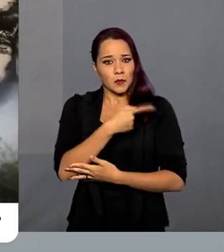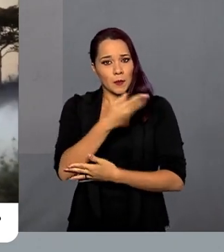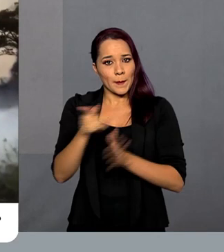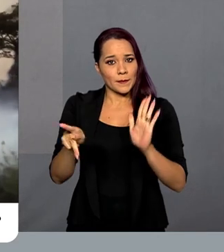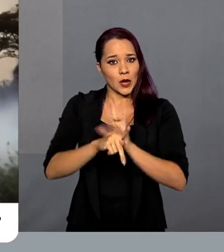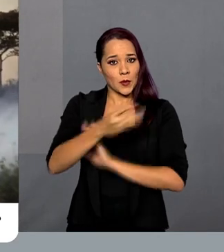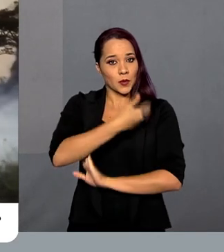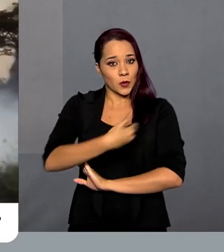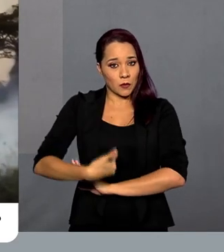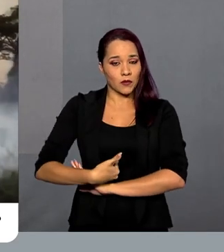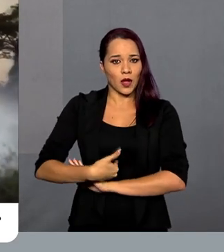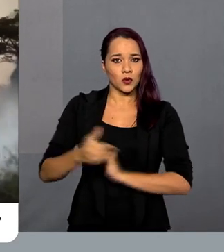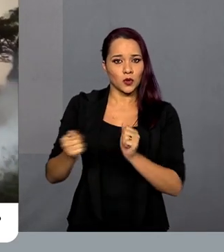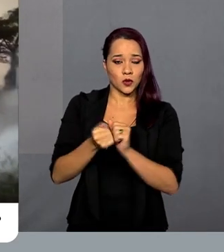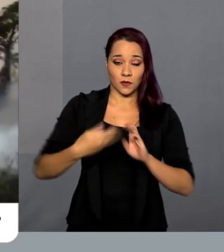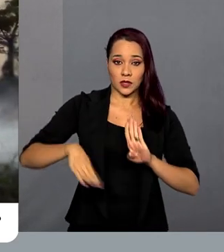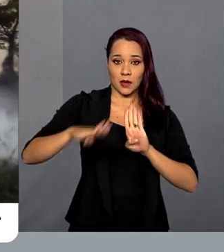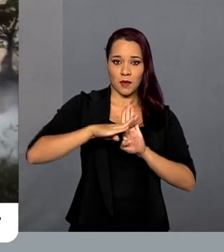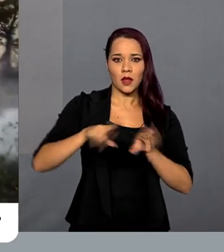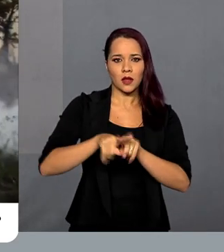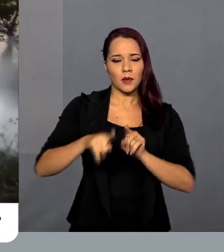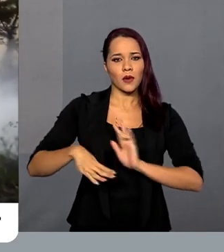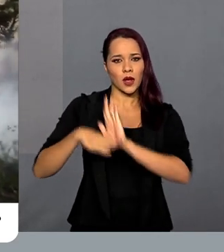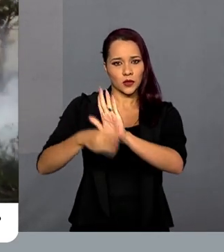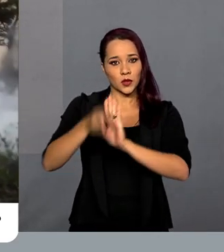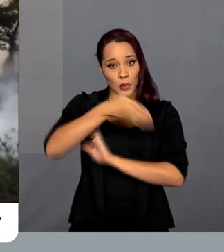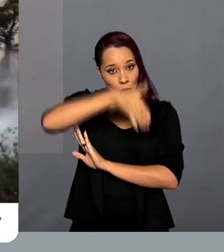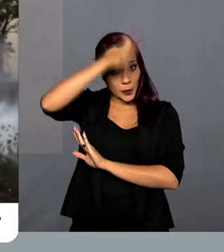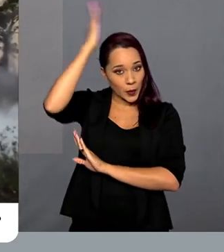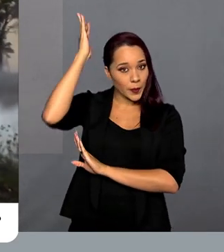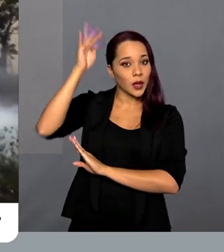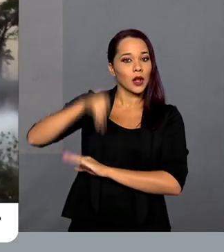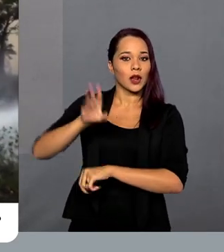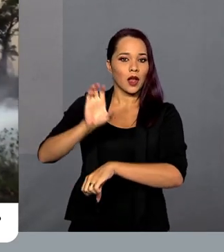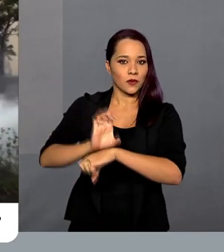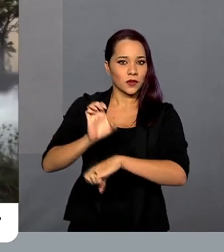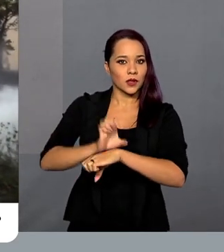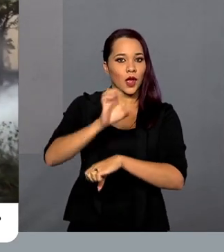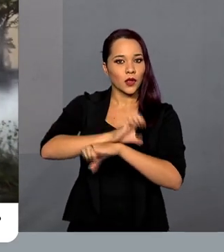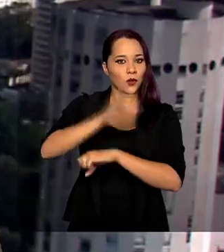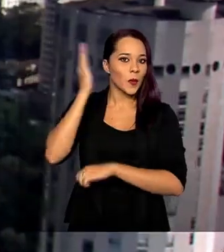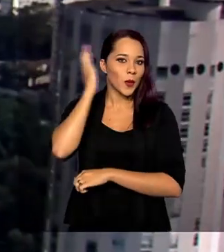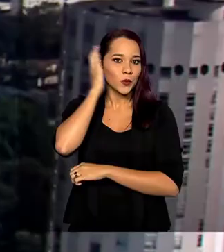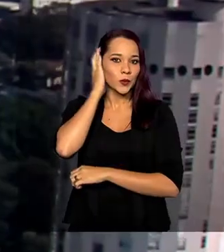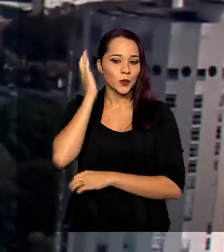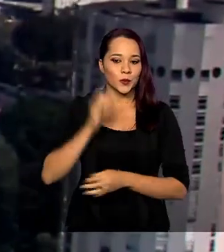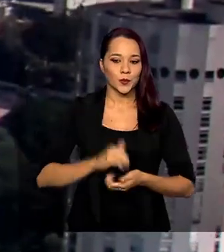junto às Forças Armadas e também com a ajuda do Corpo de Bombeiros do estado do Mato Grosso.